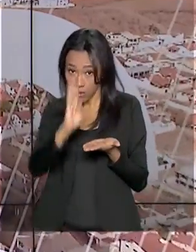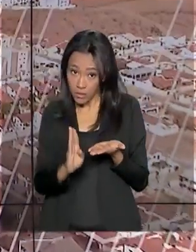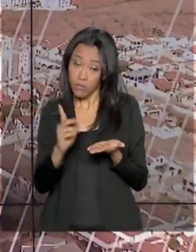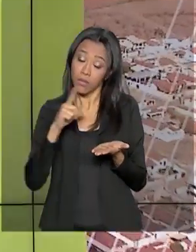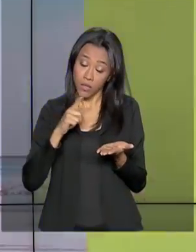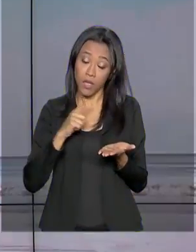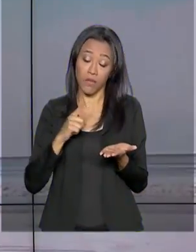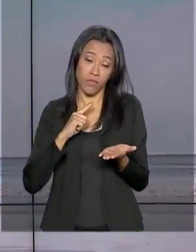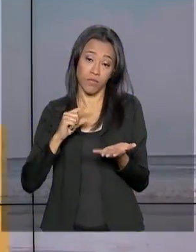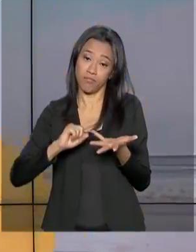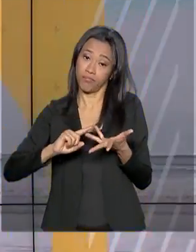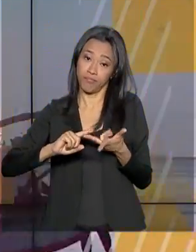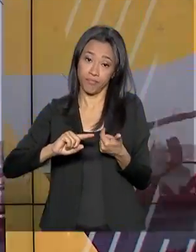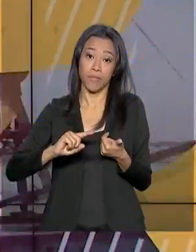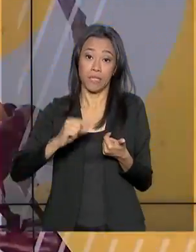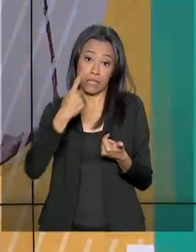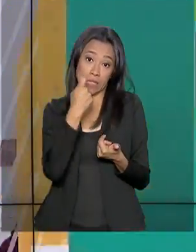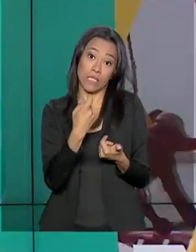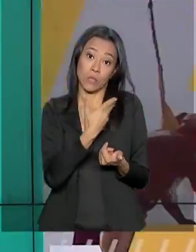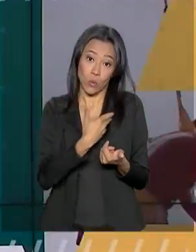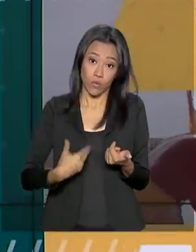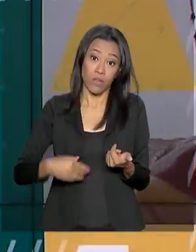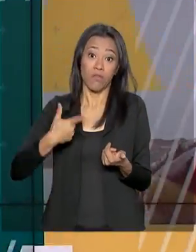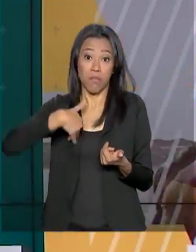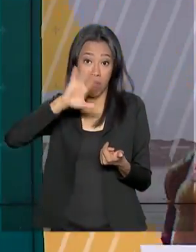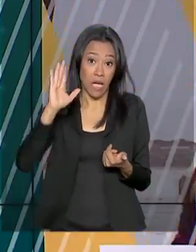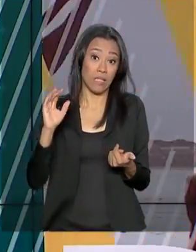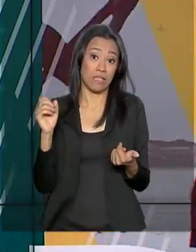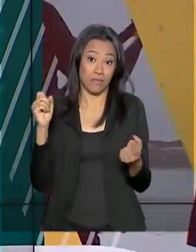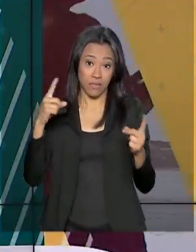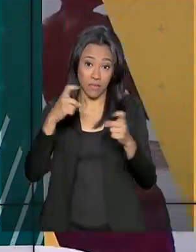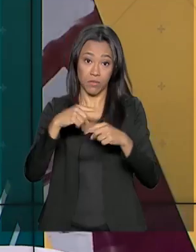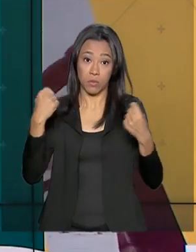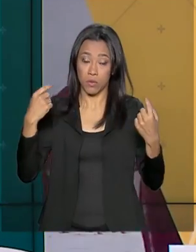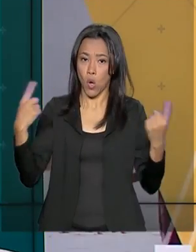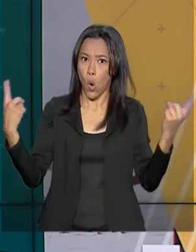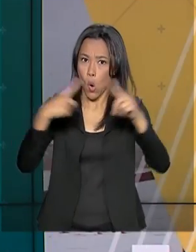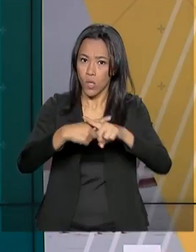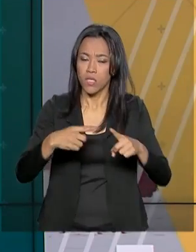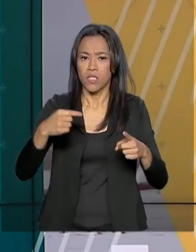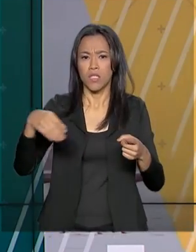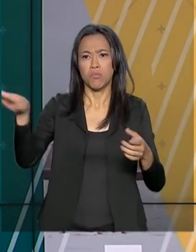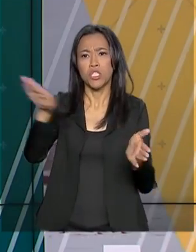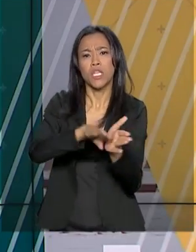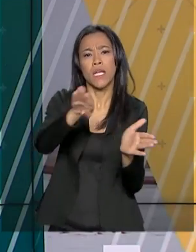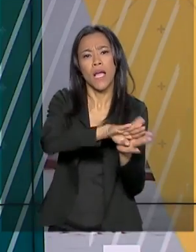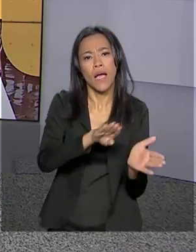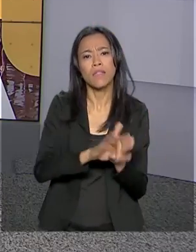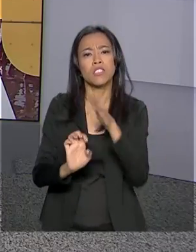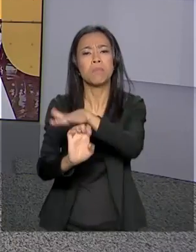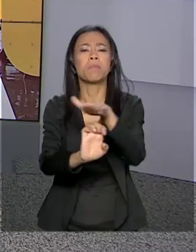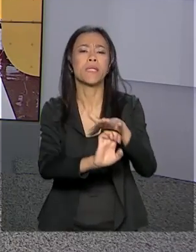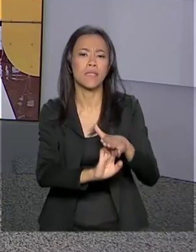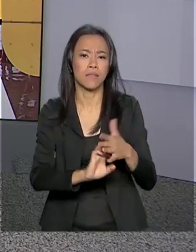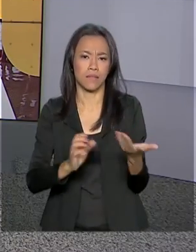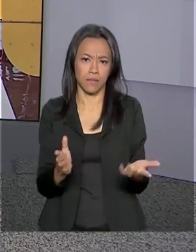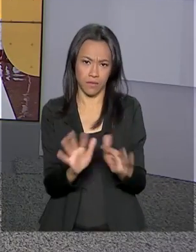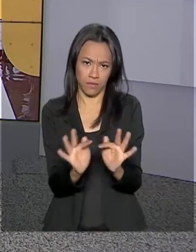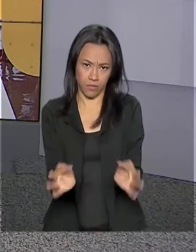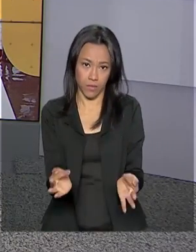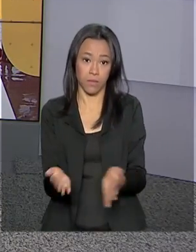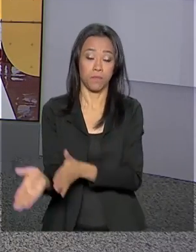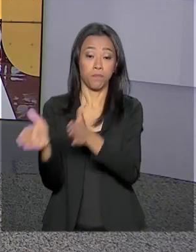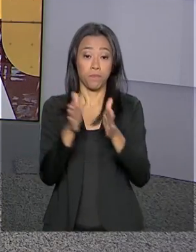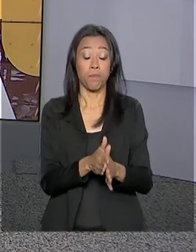motivos, por razões de interesse público, pois vai gerar mais concorrência no mercado com a chegada de pequenas companhias. E o aeroporto